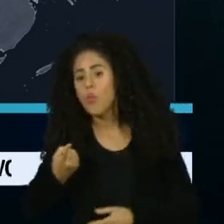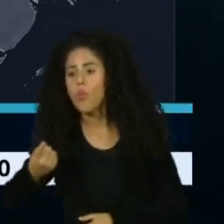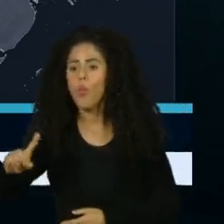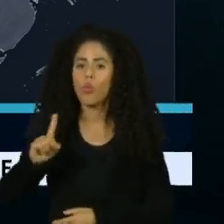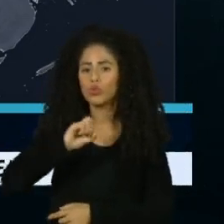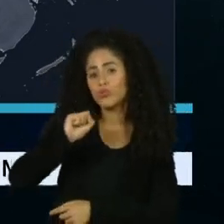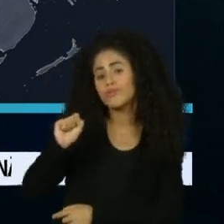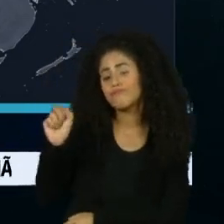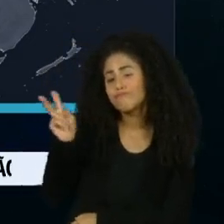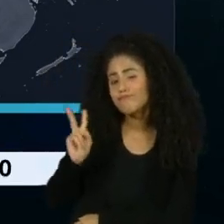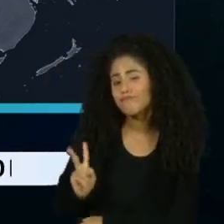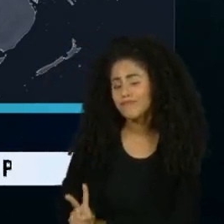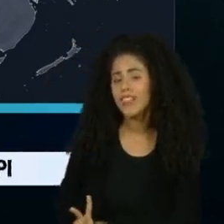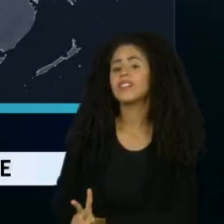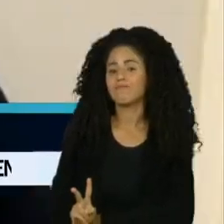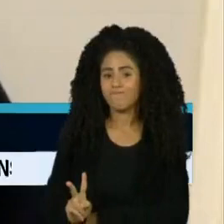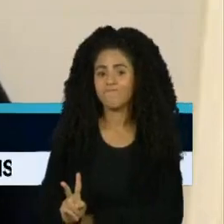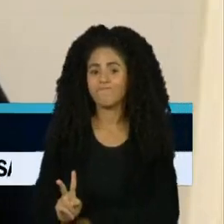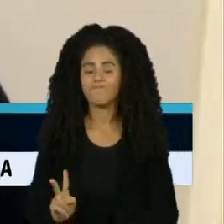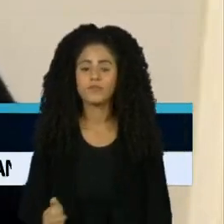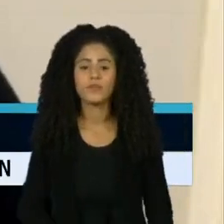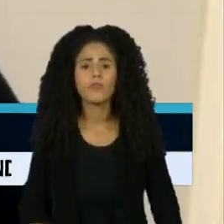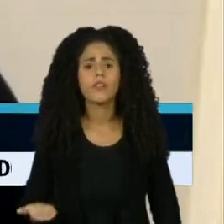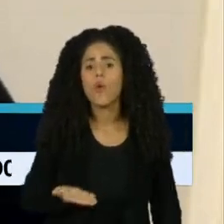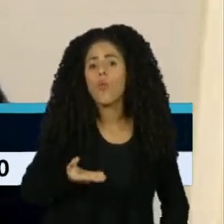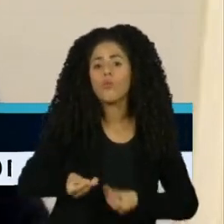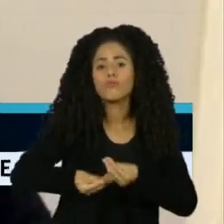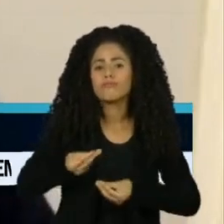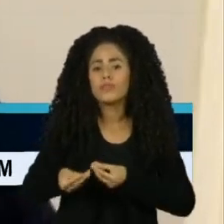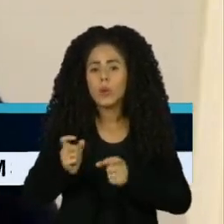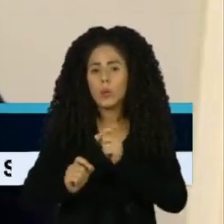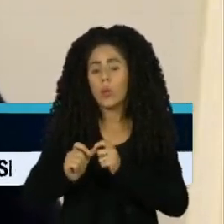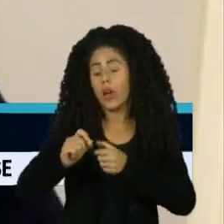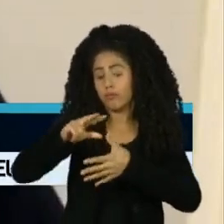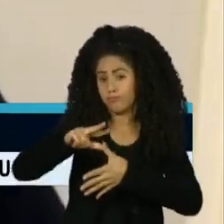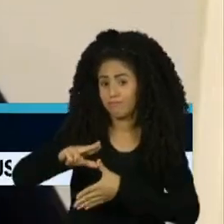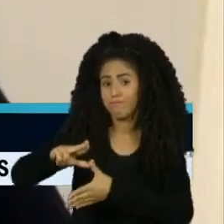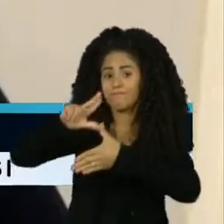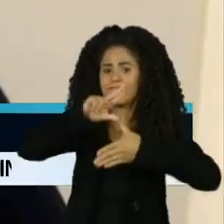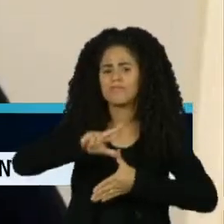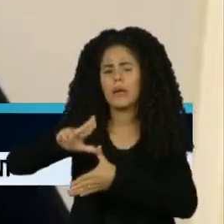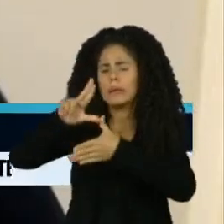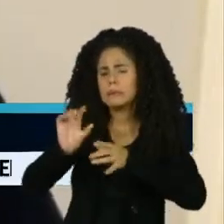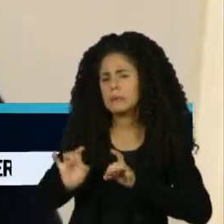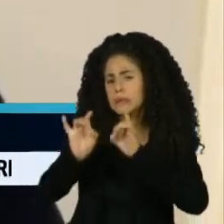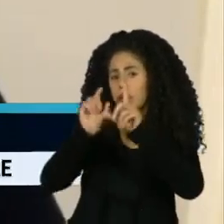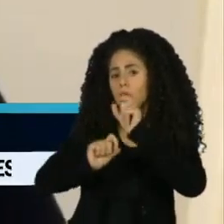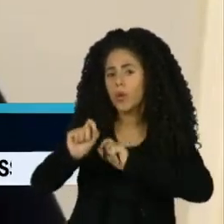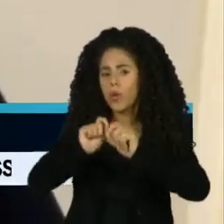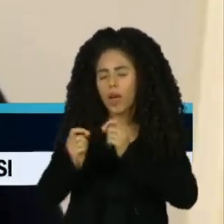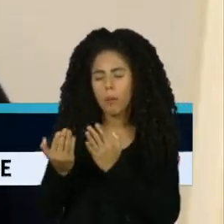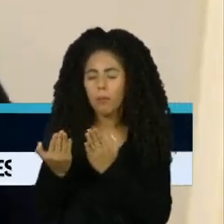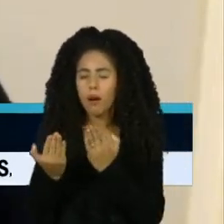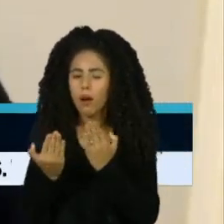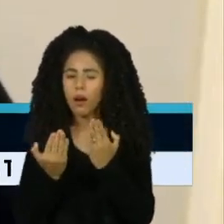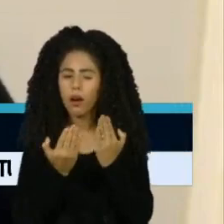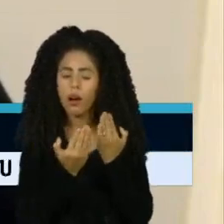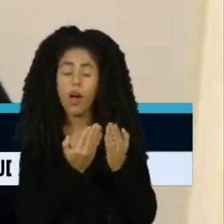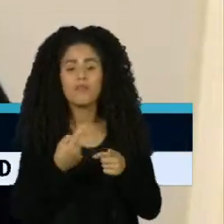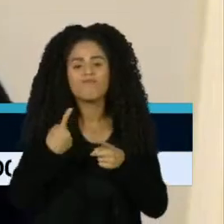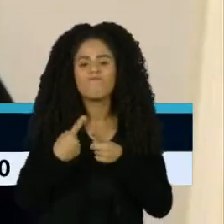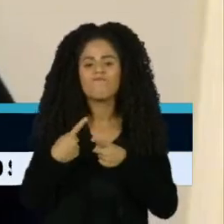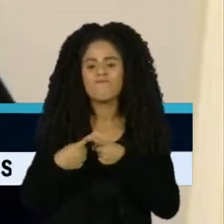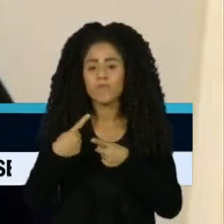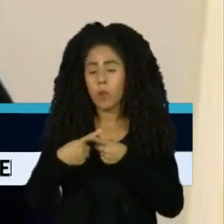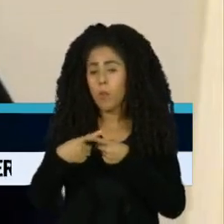ainda à frente do Brasil, é a Venezuela. Agora, no caso da América Latina em específico, essa desconfiança vem porque